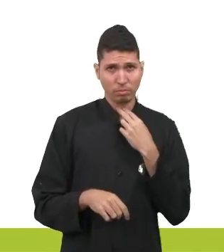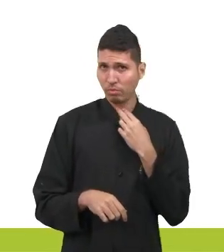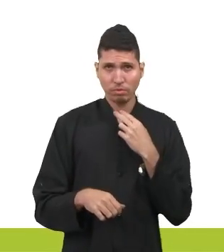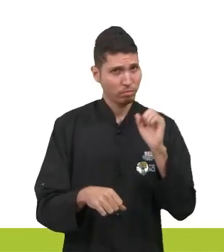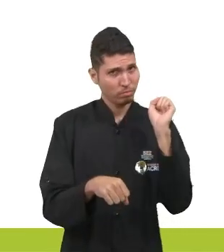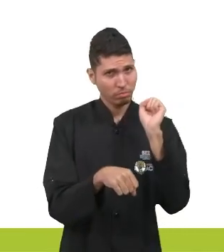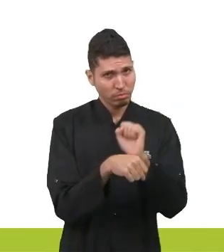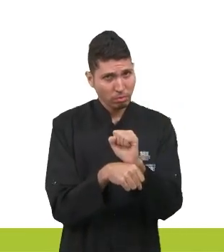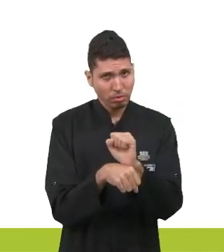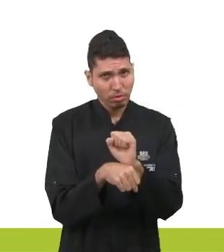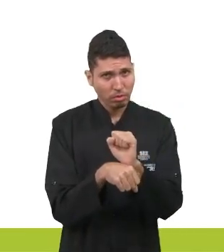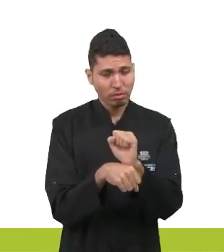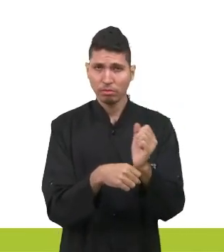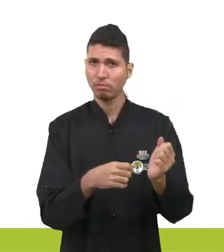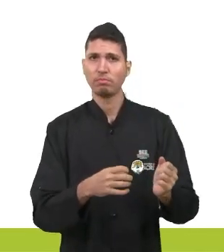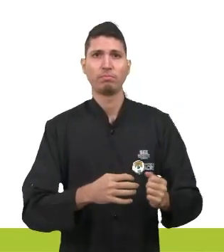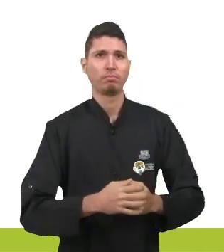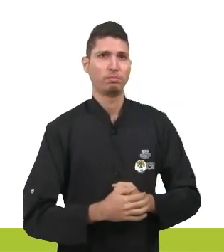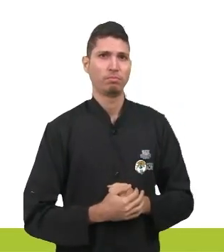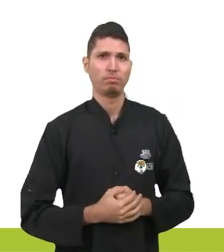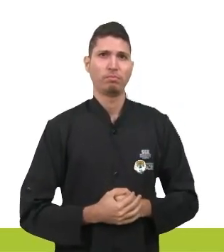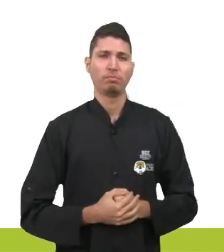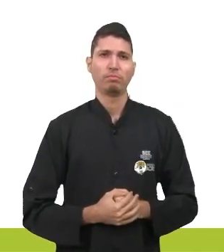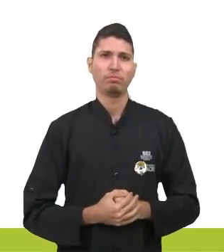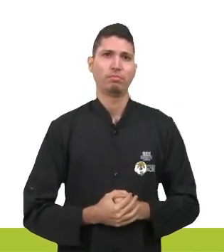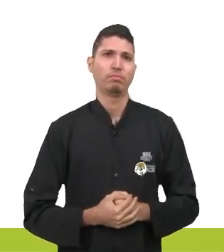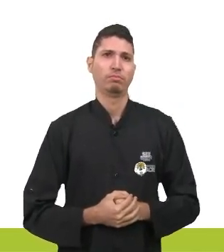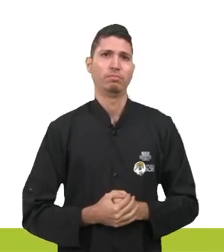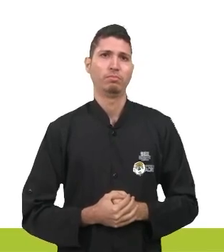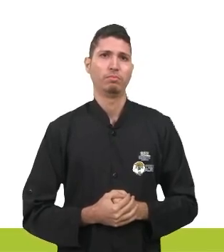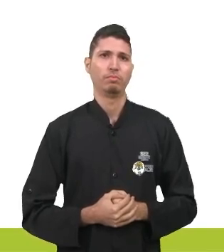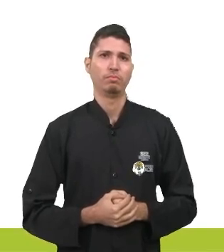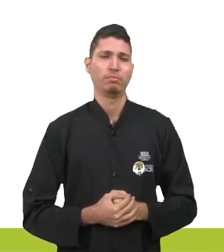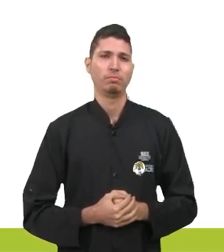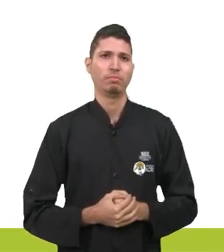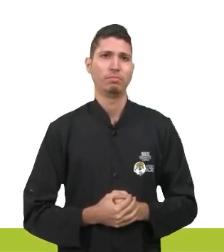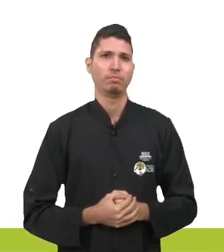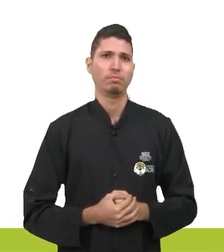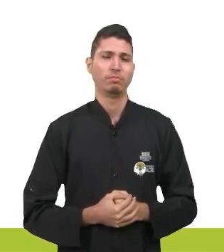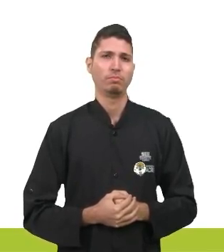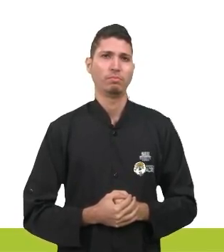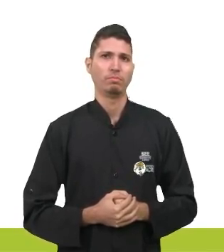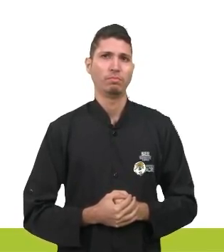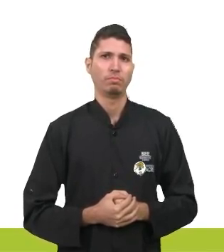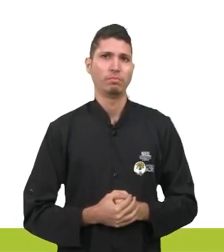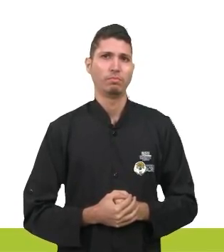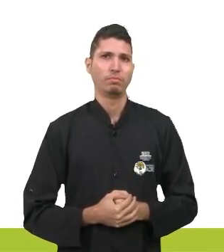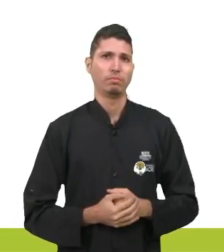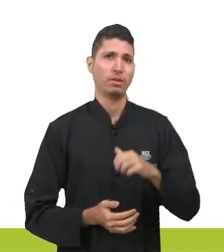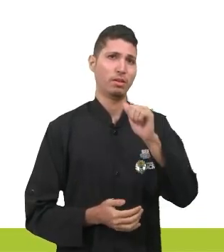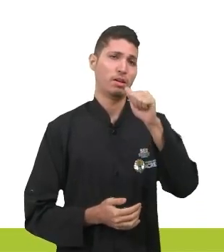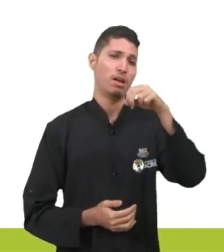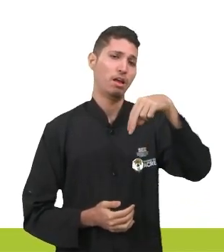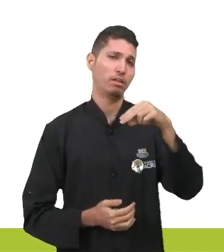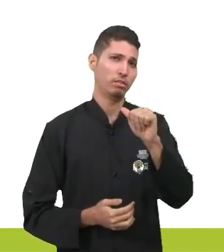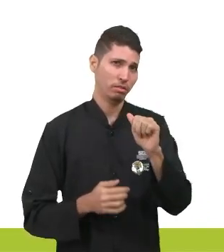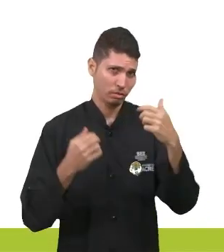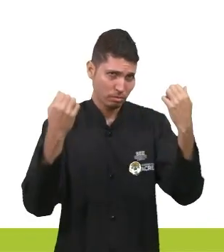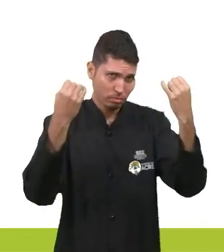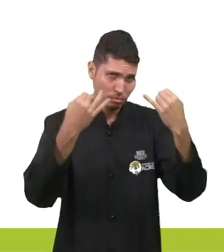cair do céu, né? Outra mestre aqui na psicologia, né, Pereira, disse que